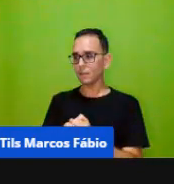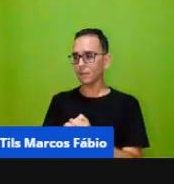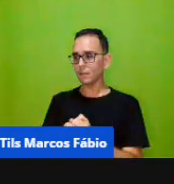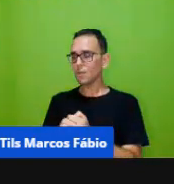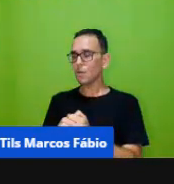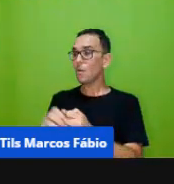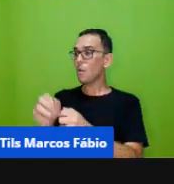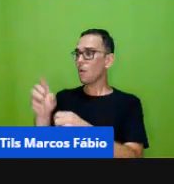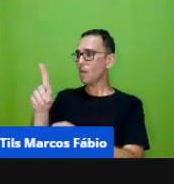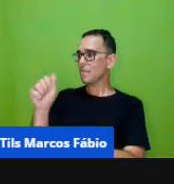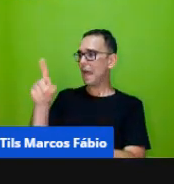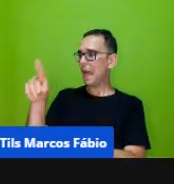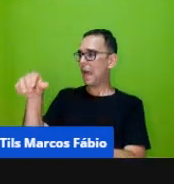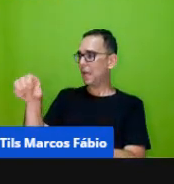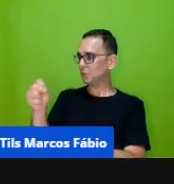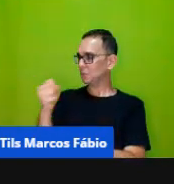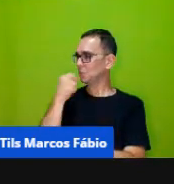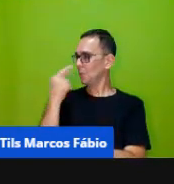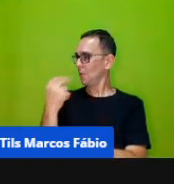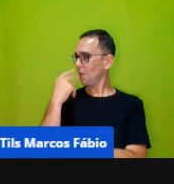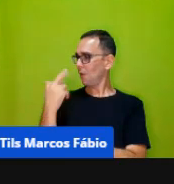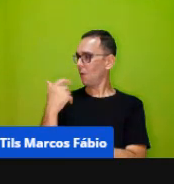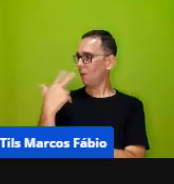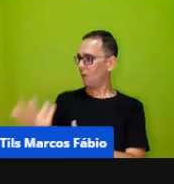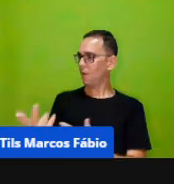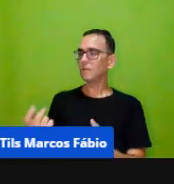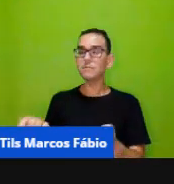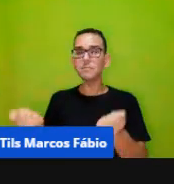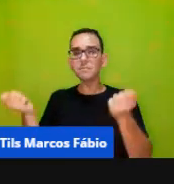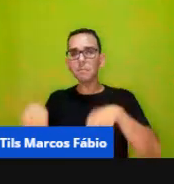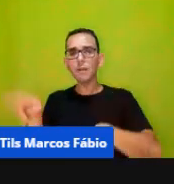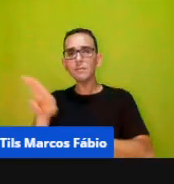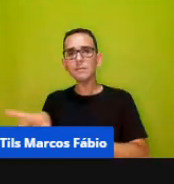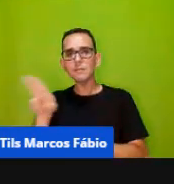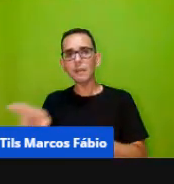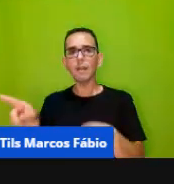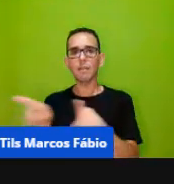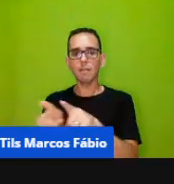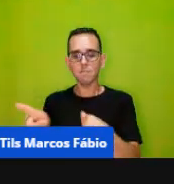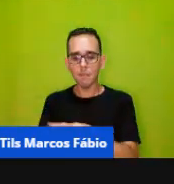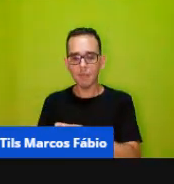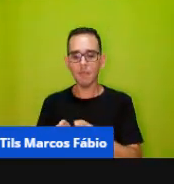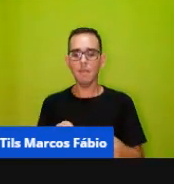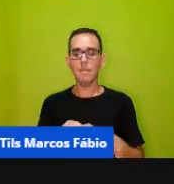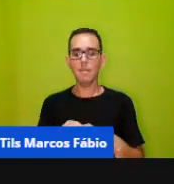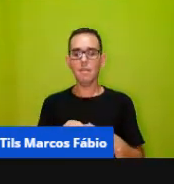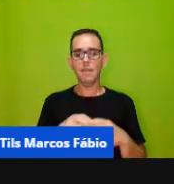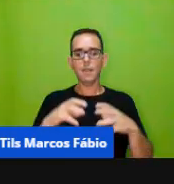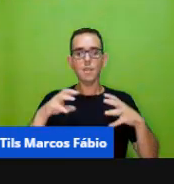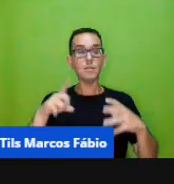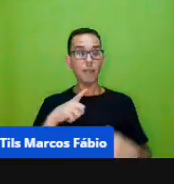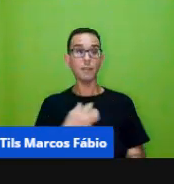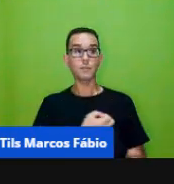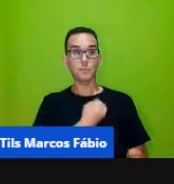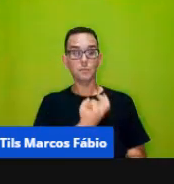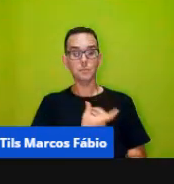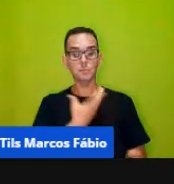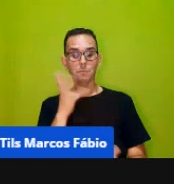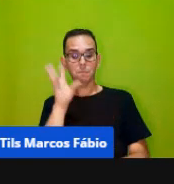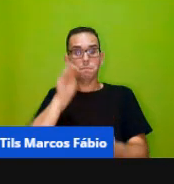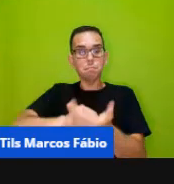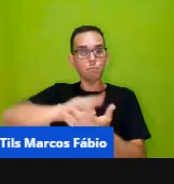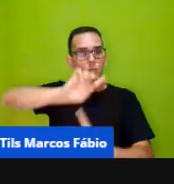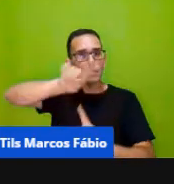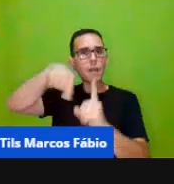depender do jogo ele consegue ser utilizado também o dado com a escrita do número que é um desafio a mais também